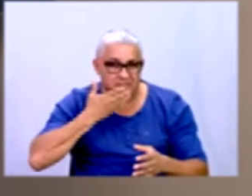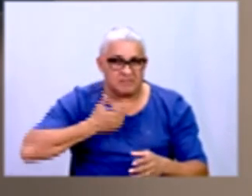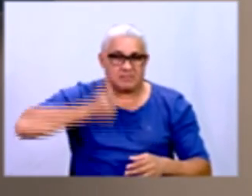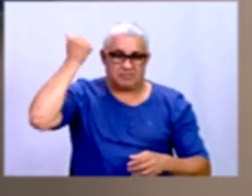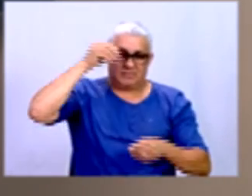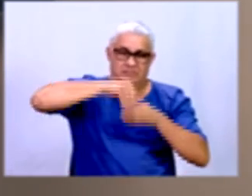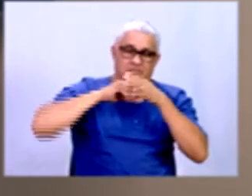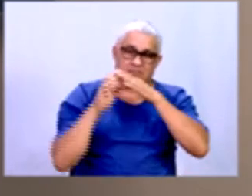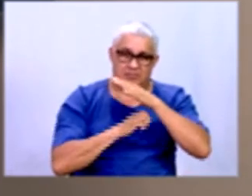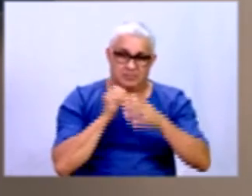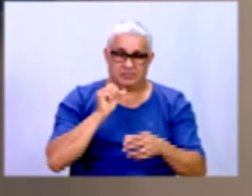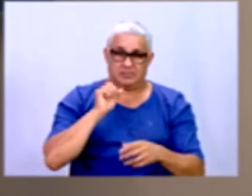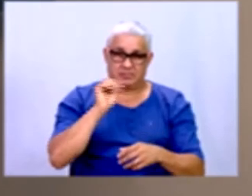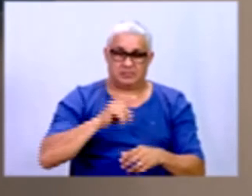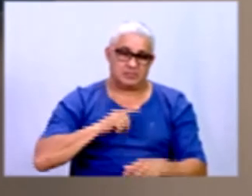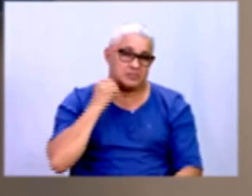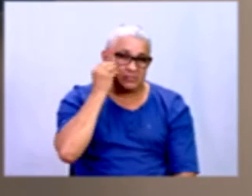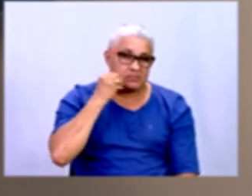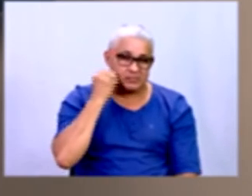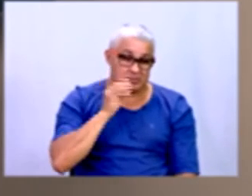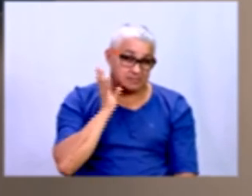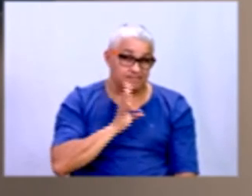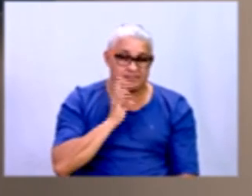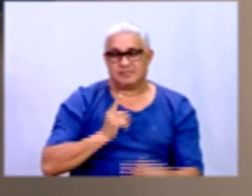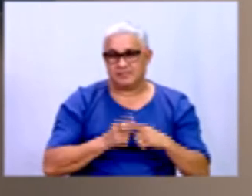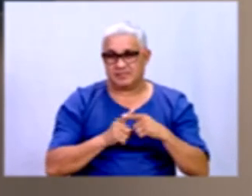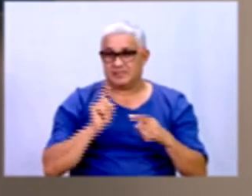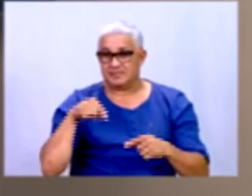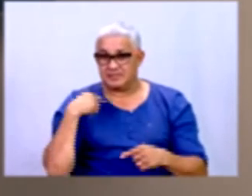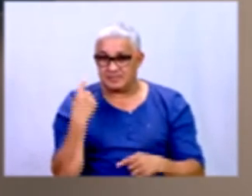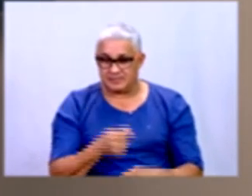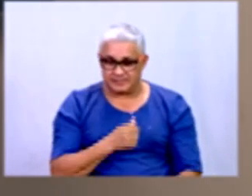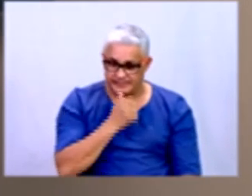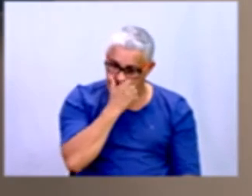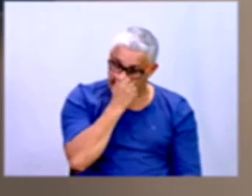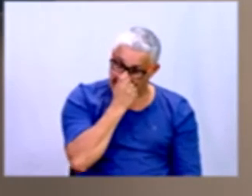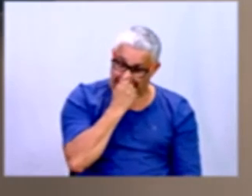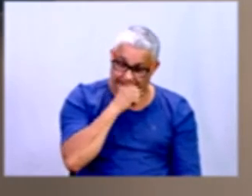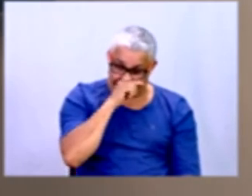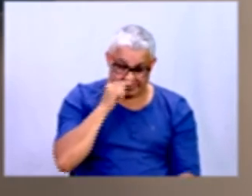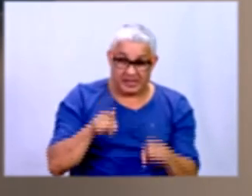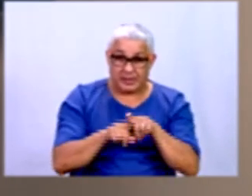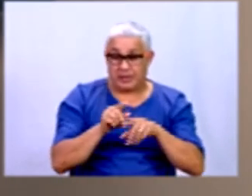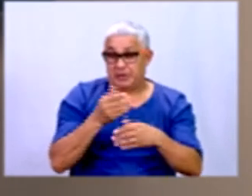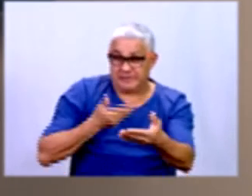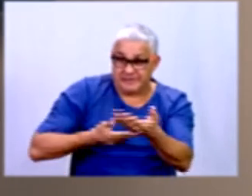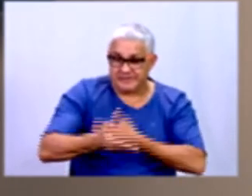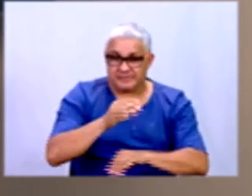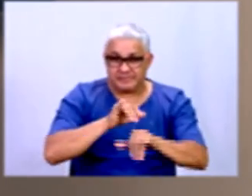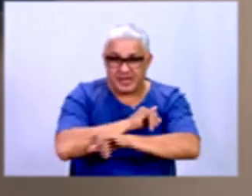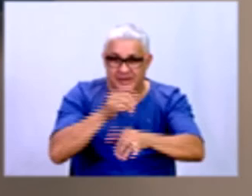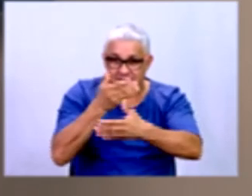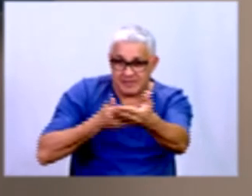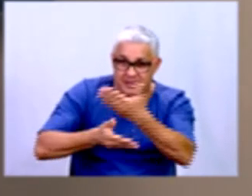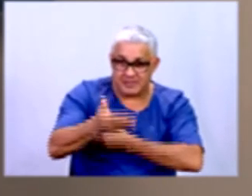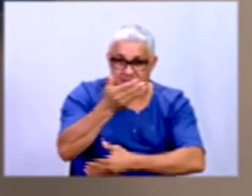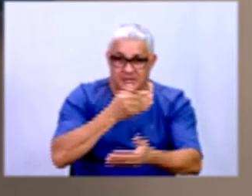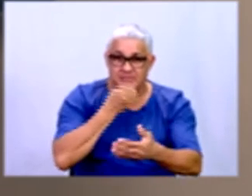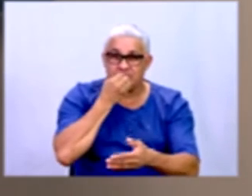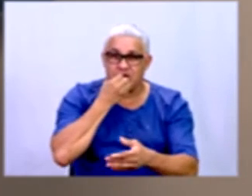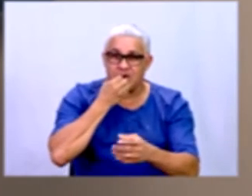experiências, é legal também, né, professor? Porque a gente acaba trocando muita informação e isso é muito positivo.